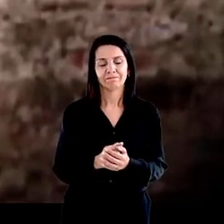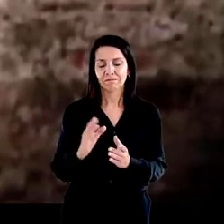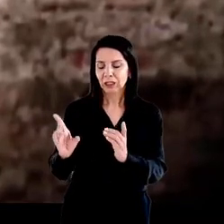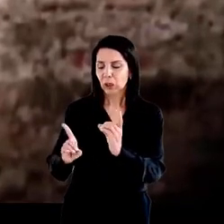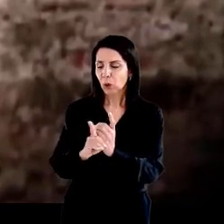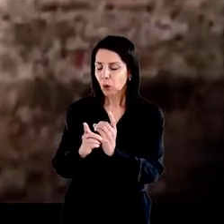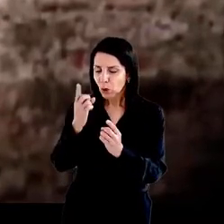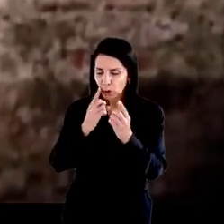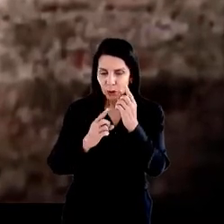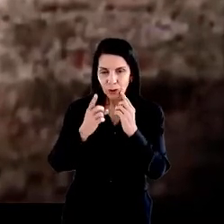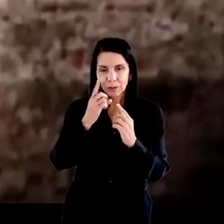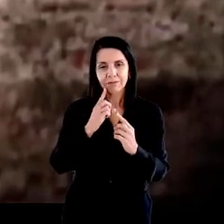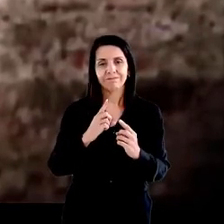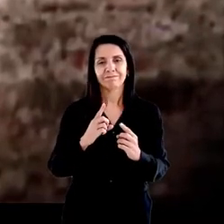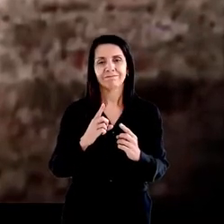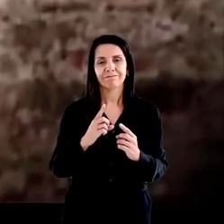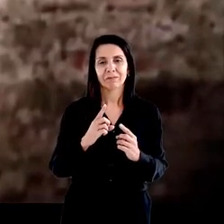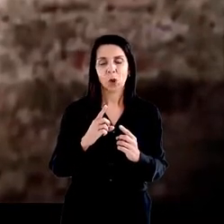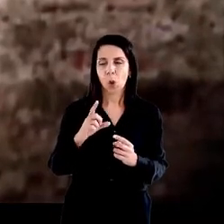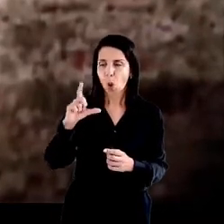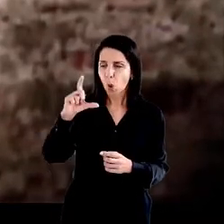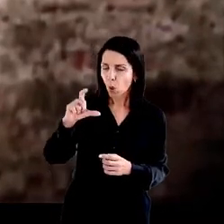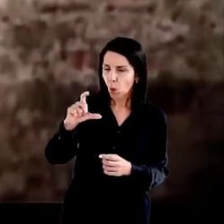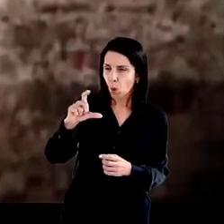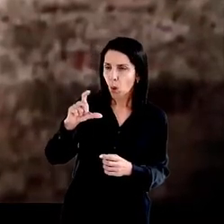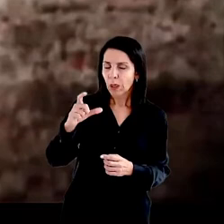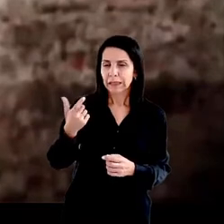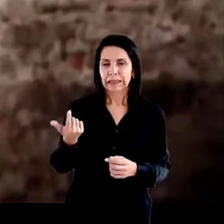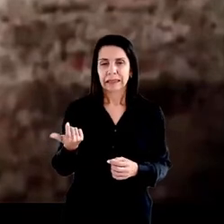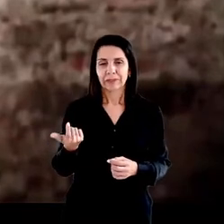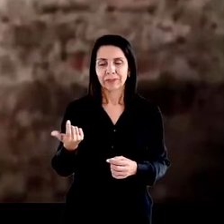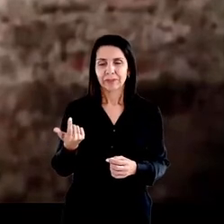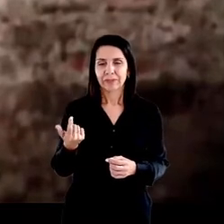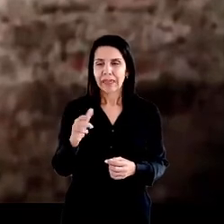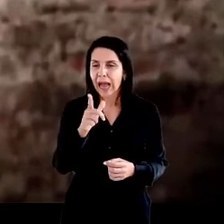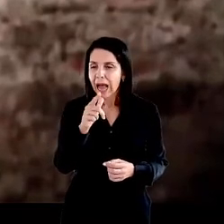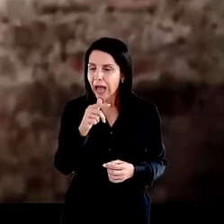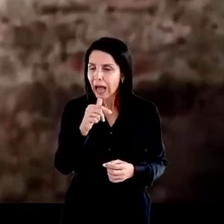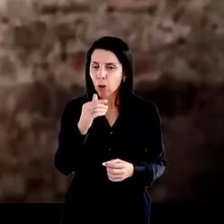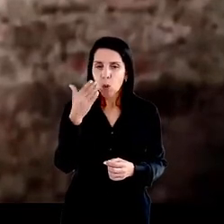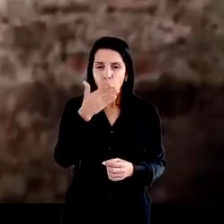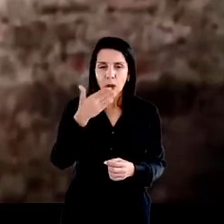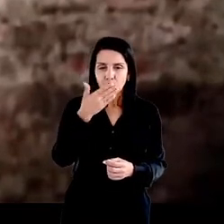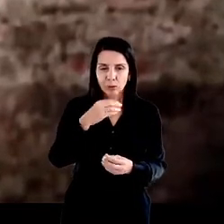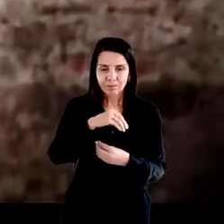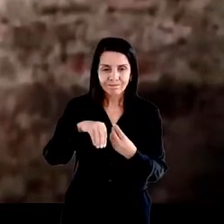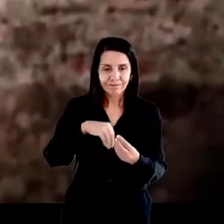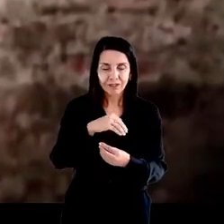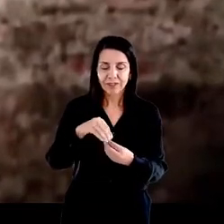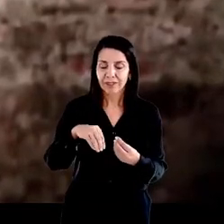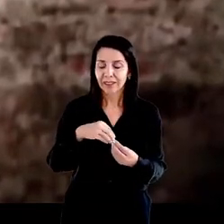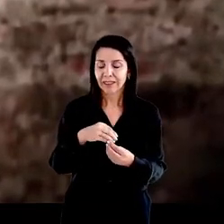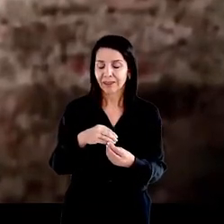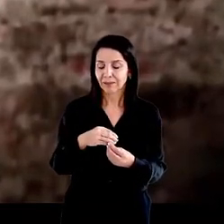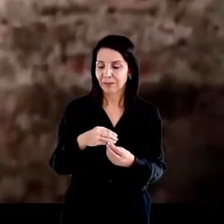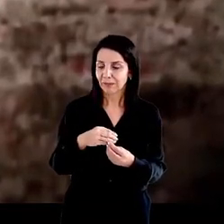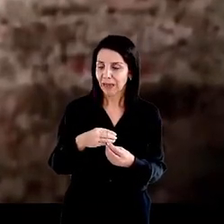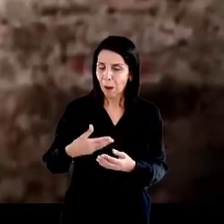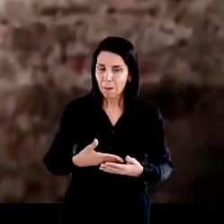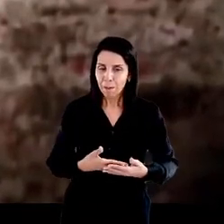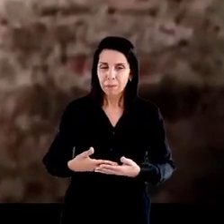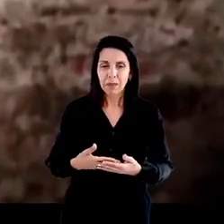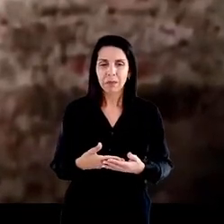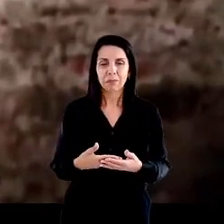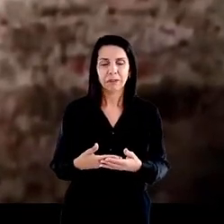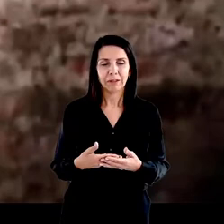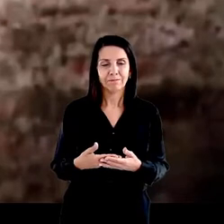aqui, eu botei com mamadeira, água com açúcar. É isso que eu vou dar para a criança, para a criança poder dormir. Então, quer dizer, eu